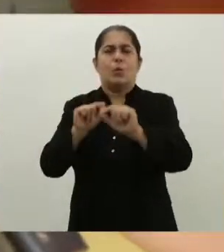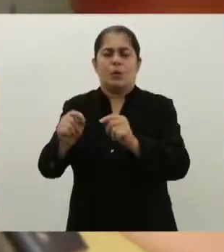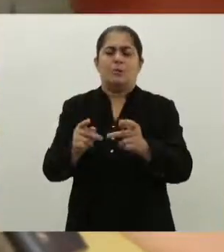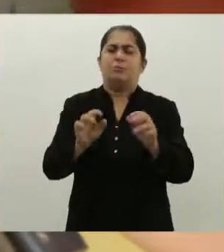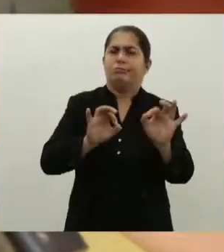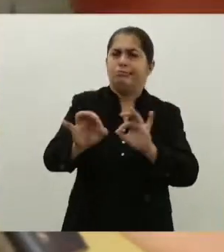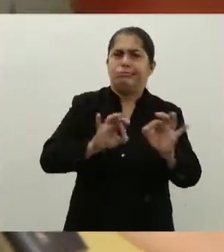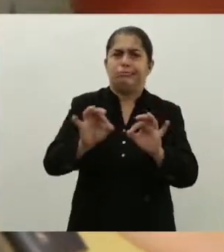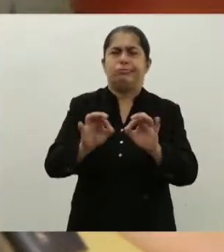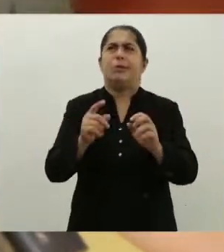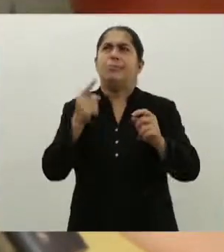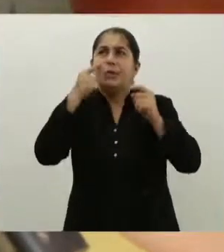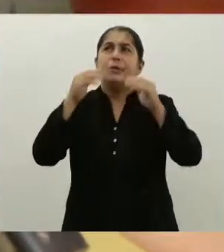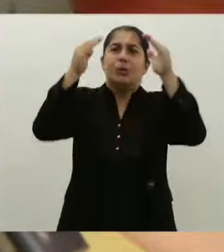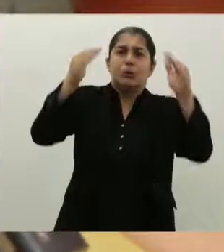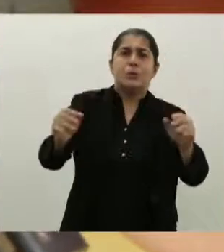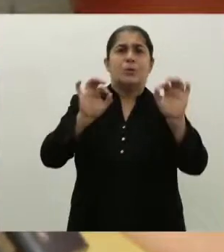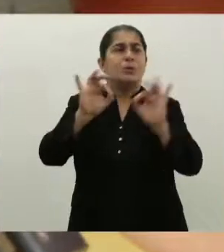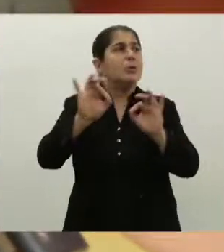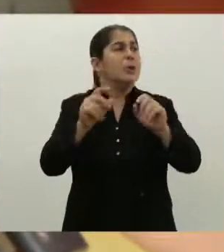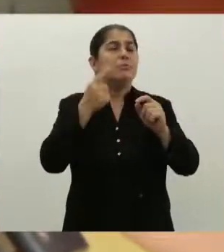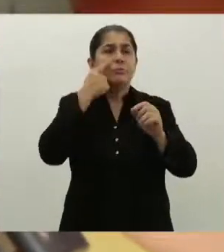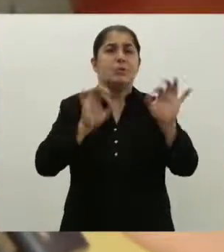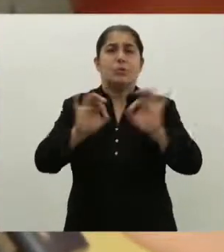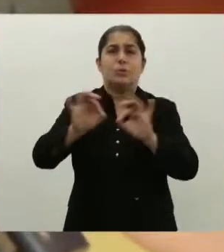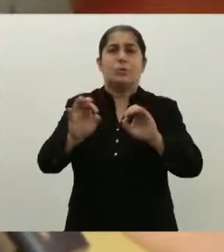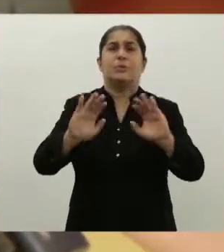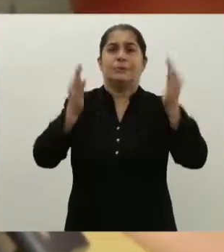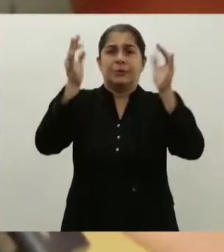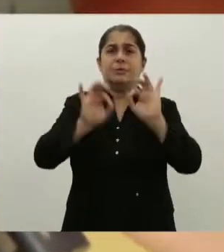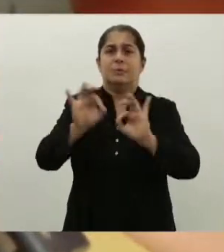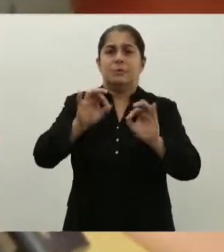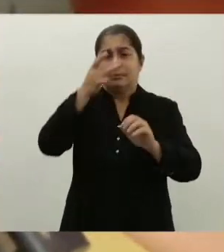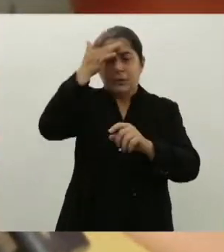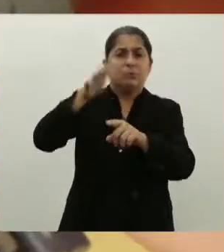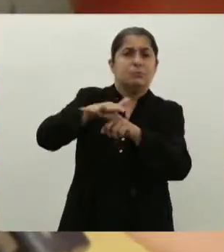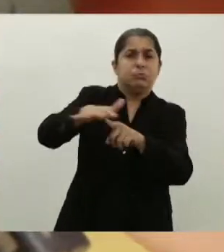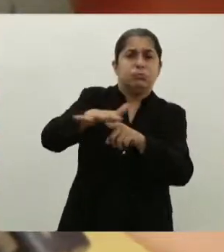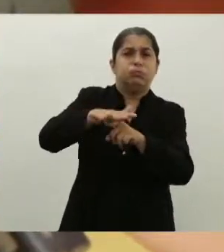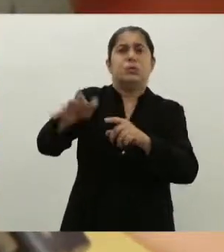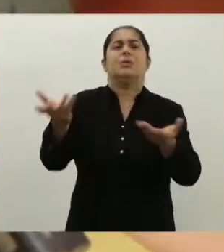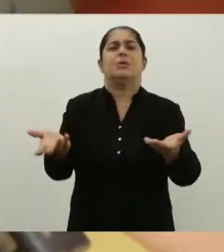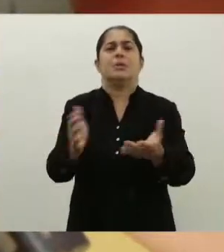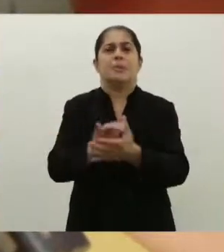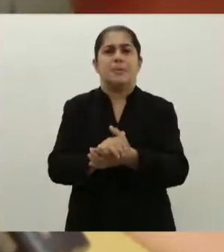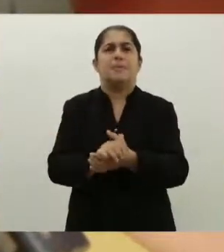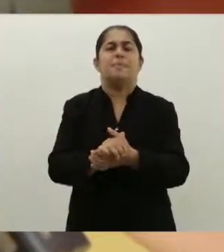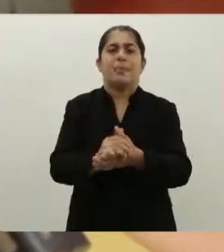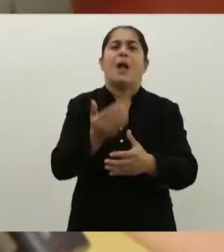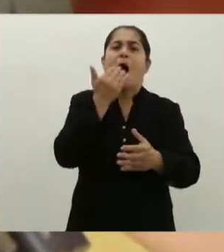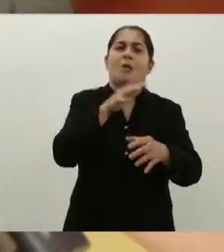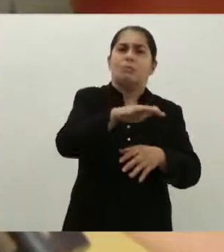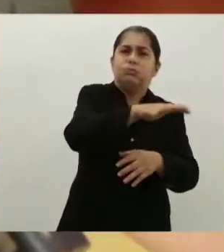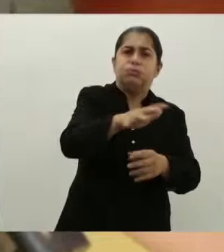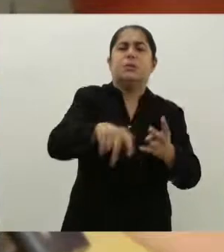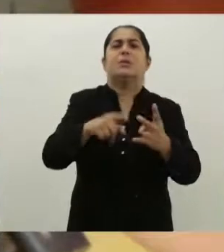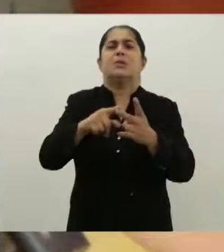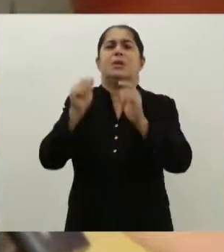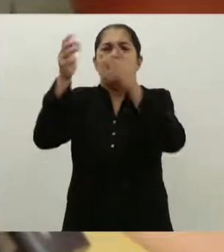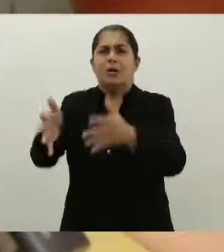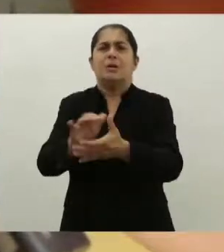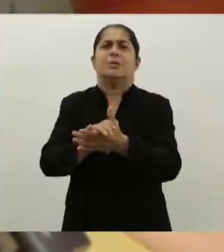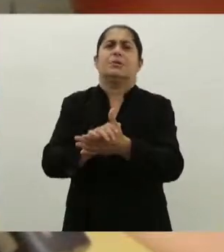o que diz respeito ao planejamento da estrutura da festa, aquilo que vai servir as pessoas que vão à festa. Tanto a área de parques, quanto a área de